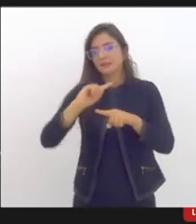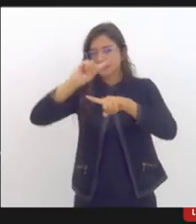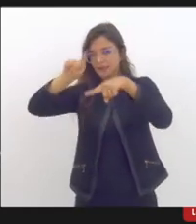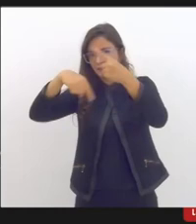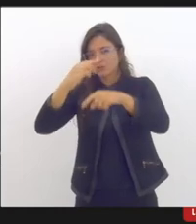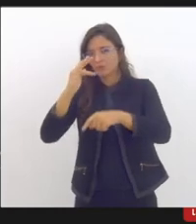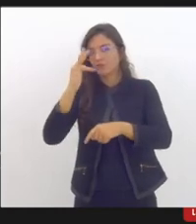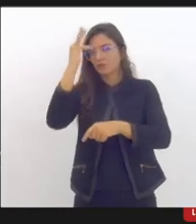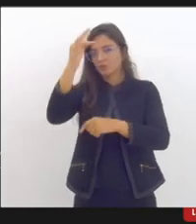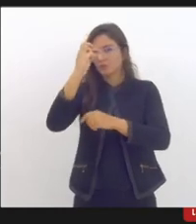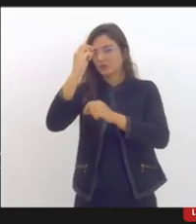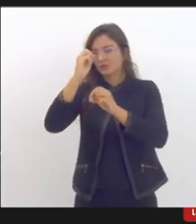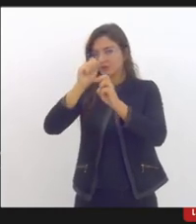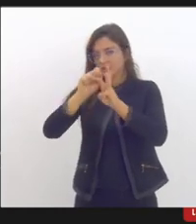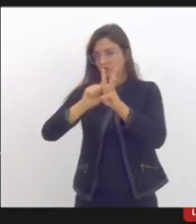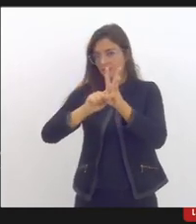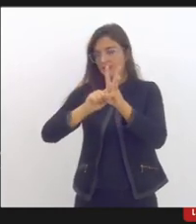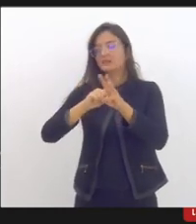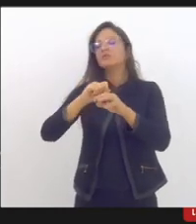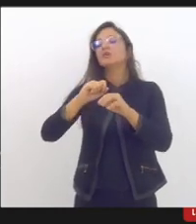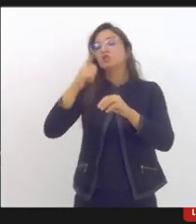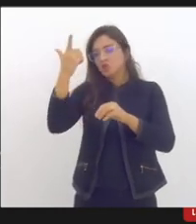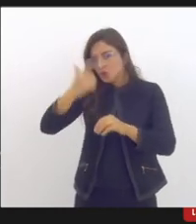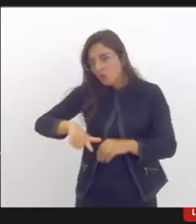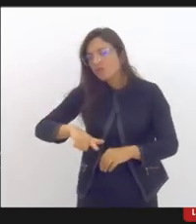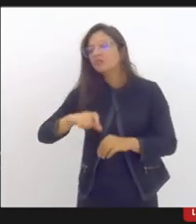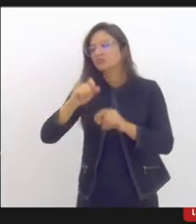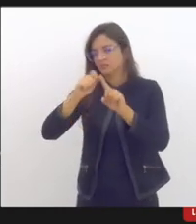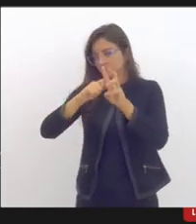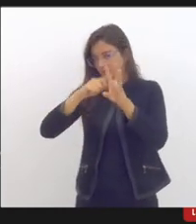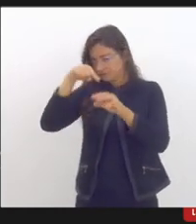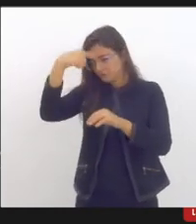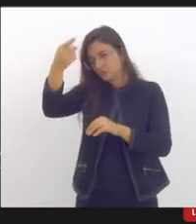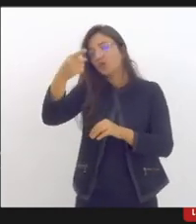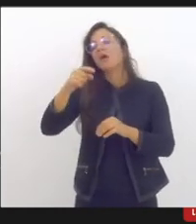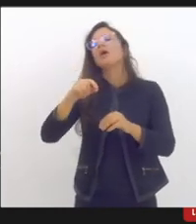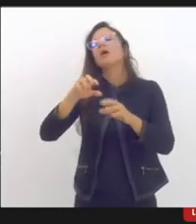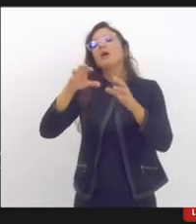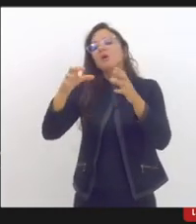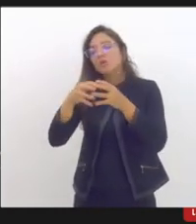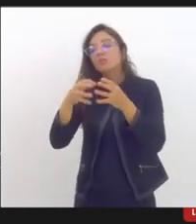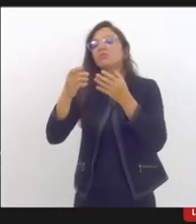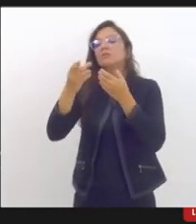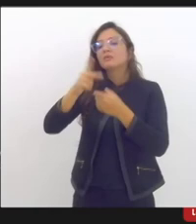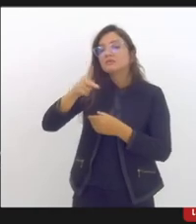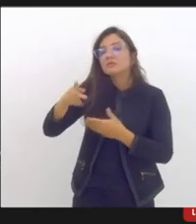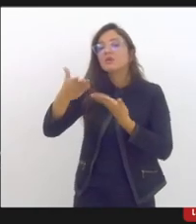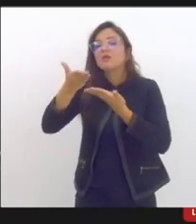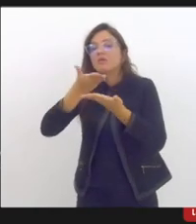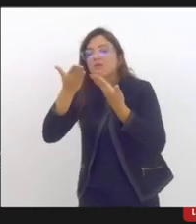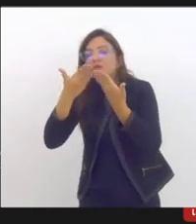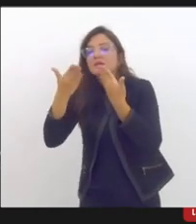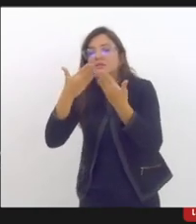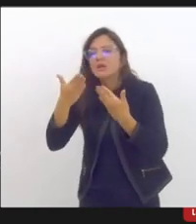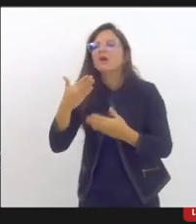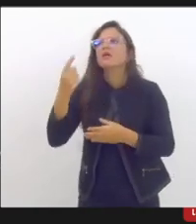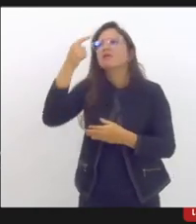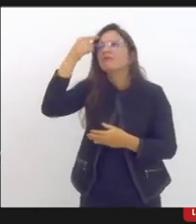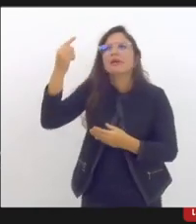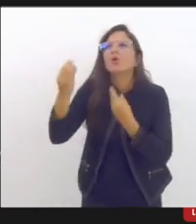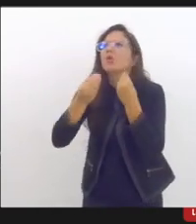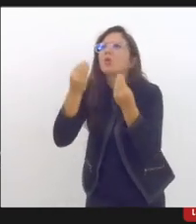no conselho de classe, a gente consiga aumentar e fomentar esse olhar, essa